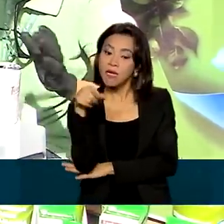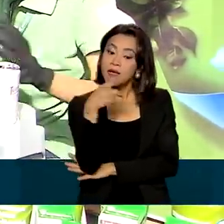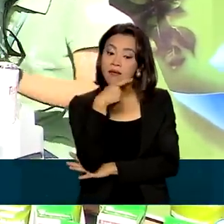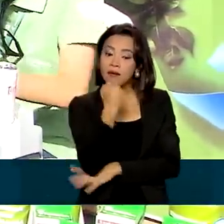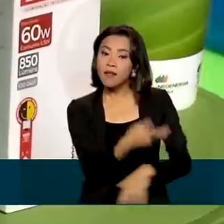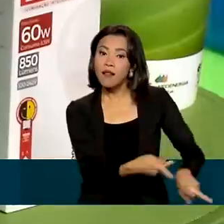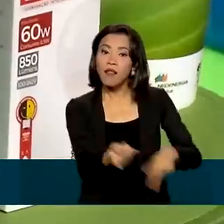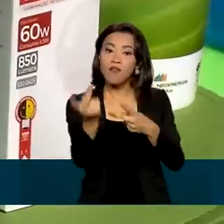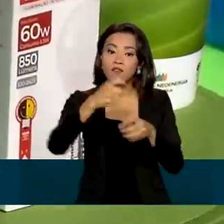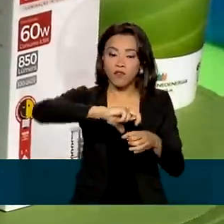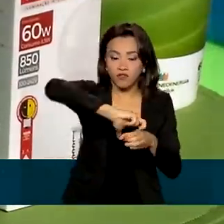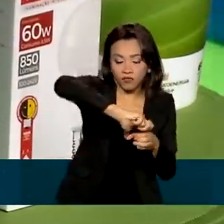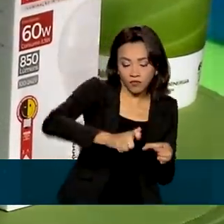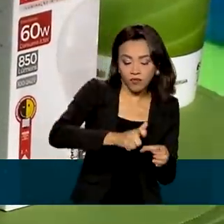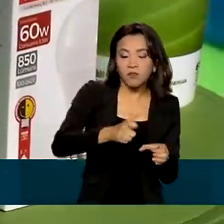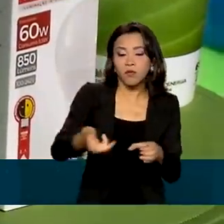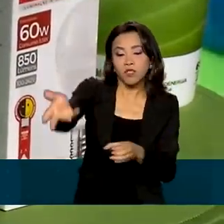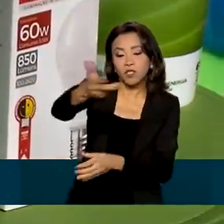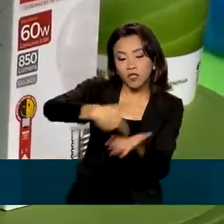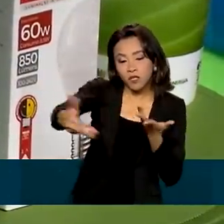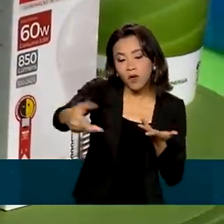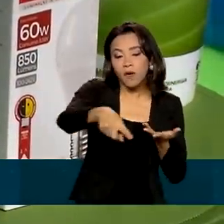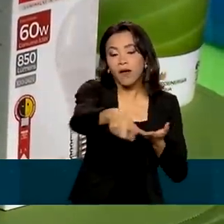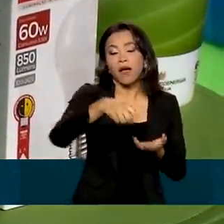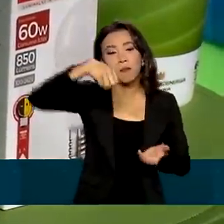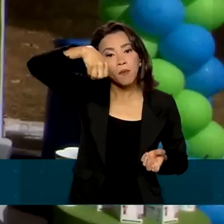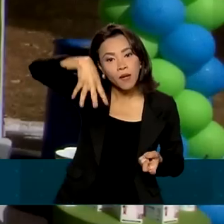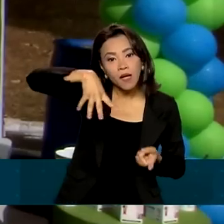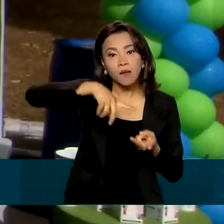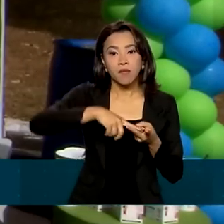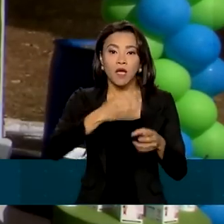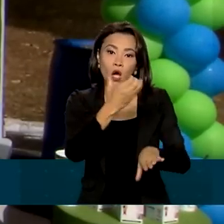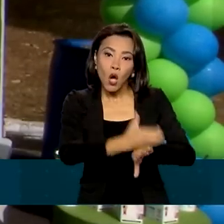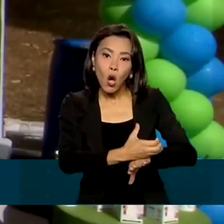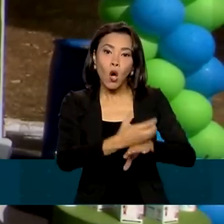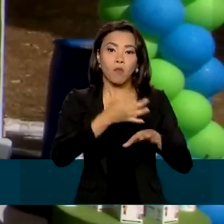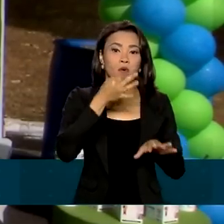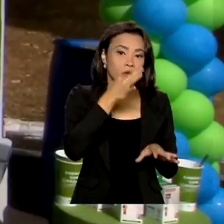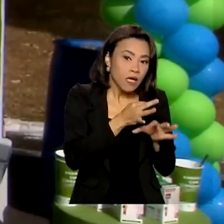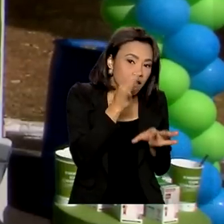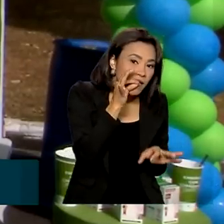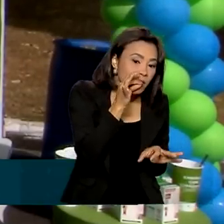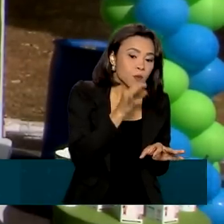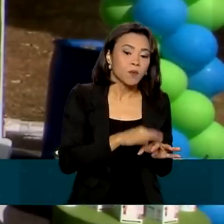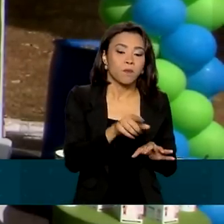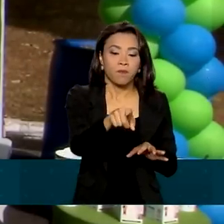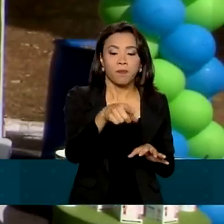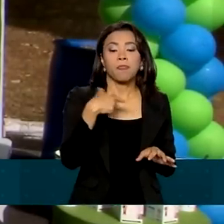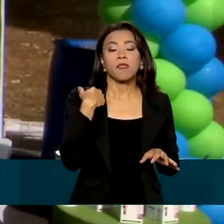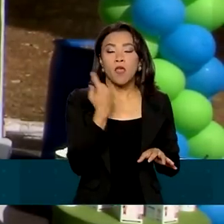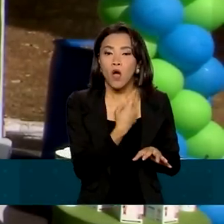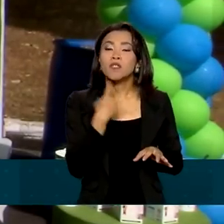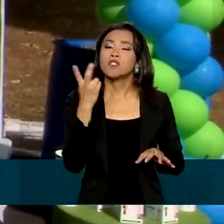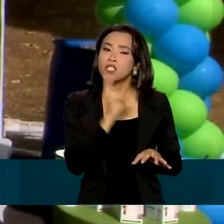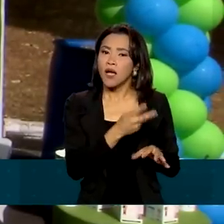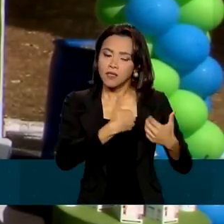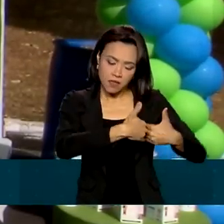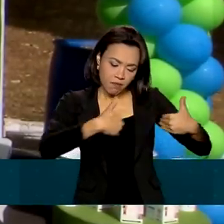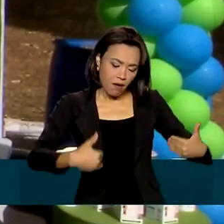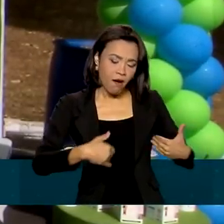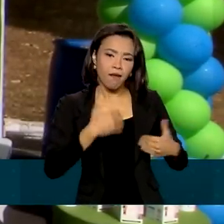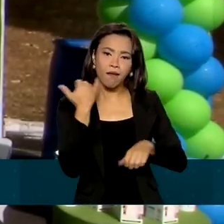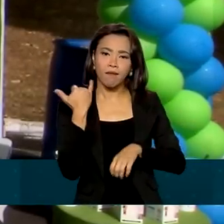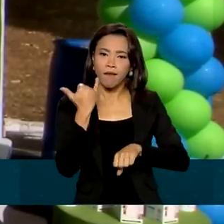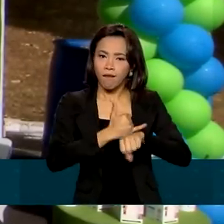pôde trocar por lâmpadas LED, copos ou canudos. Eu tinha essas latinhas justamente porque lá em casa a gente já faz a separação das latas